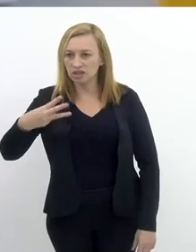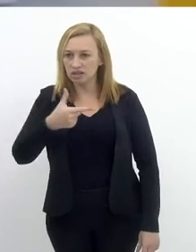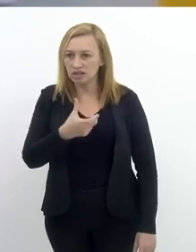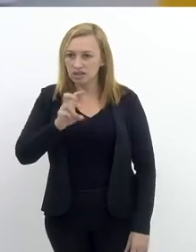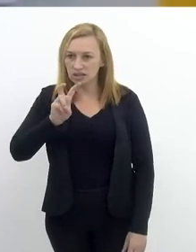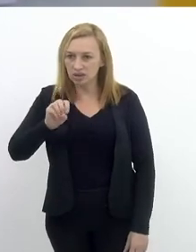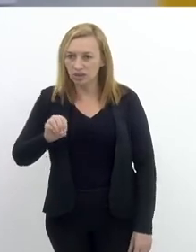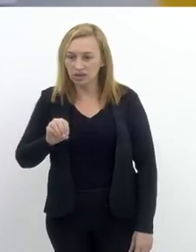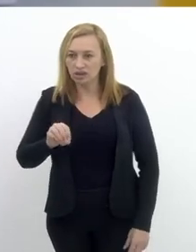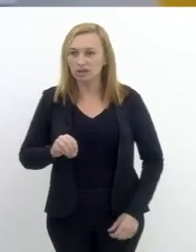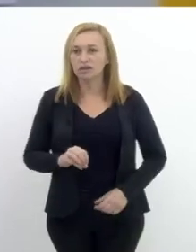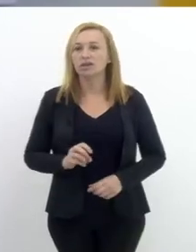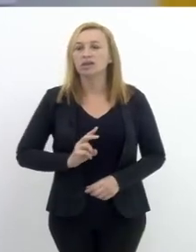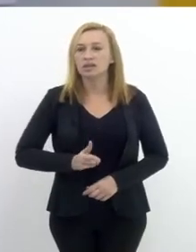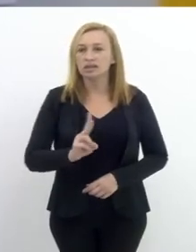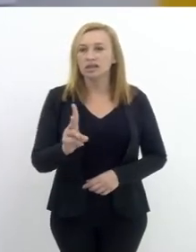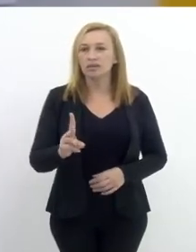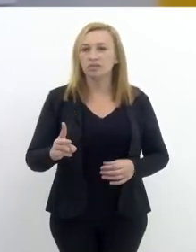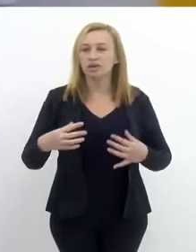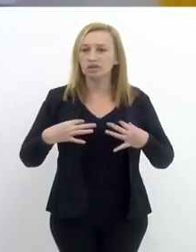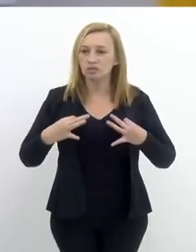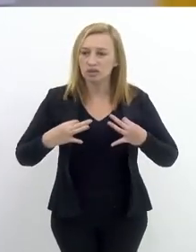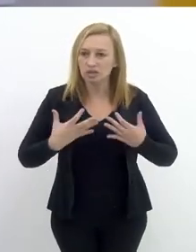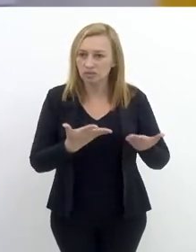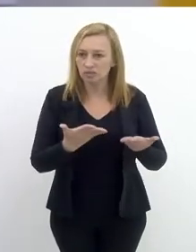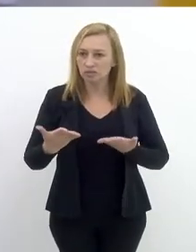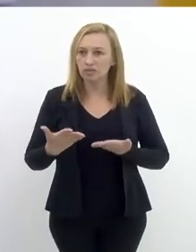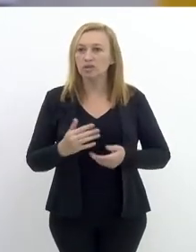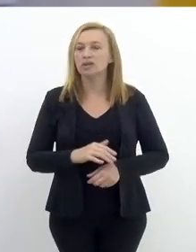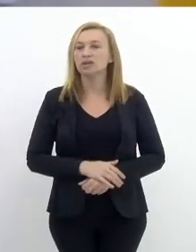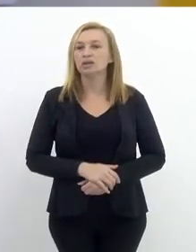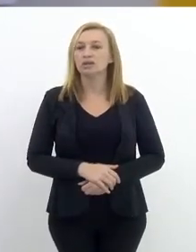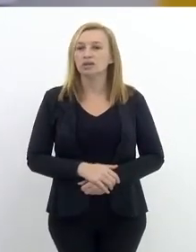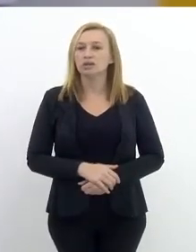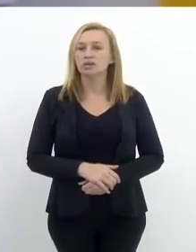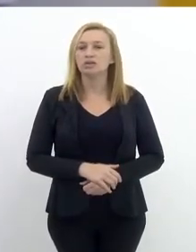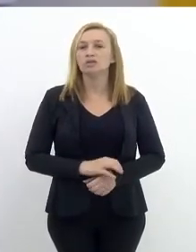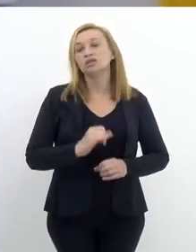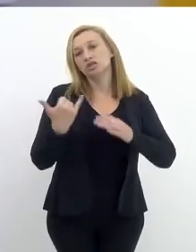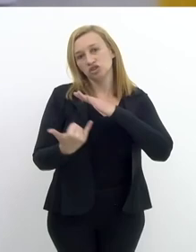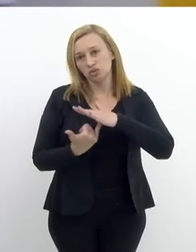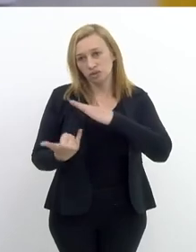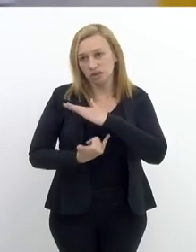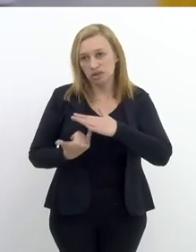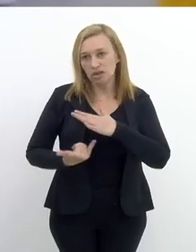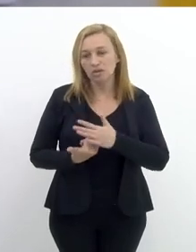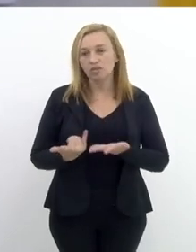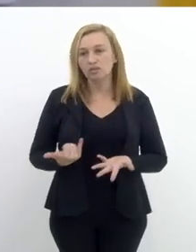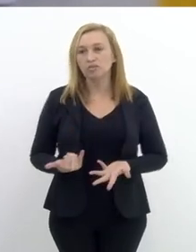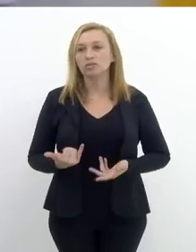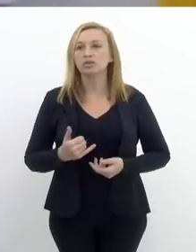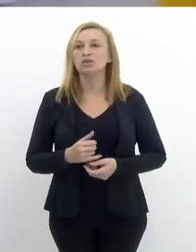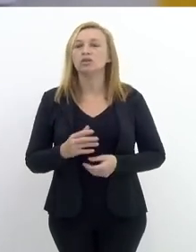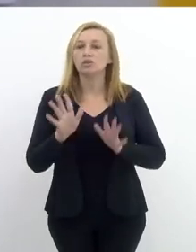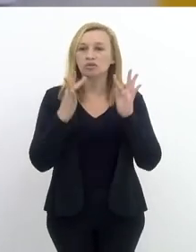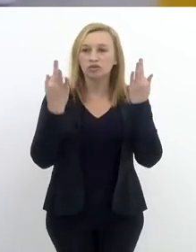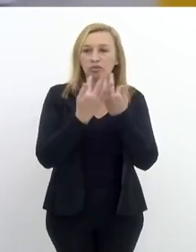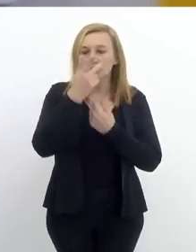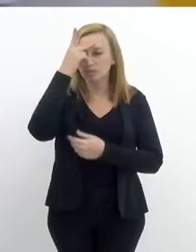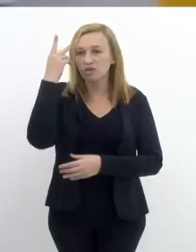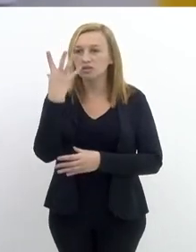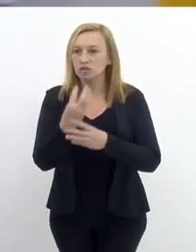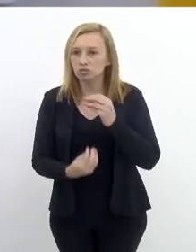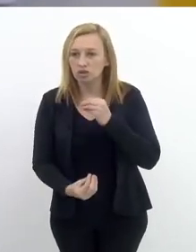-2350. E a gente fica sempre à disposição, tanto de instituições,